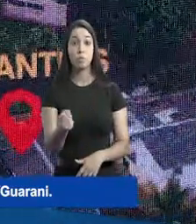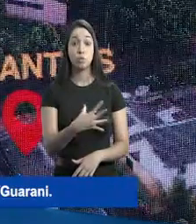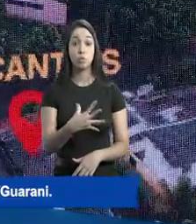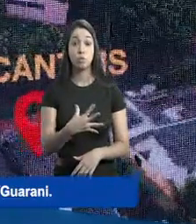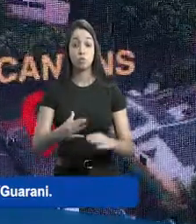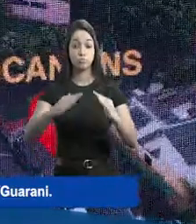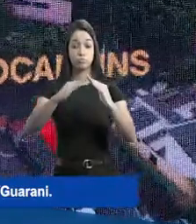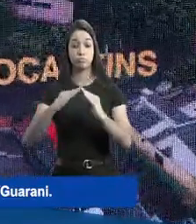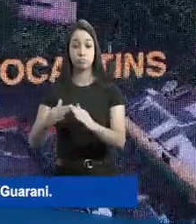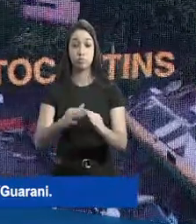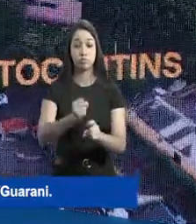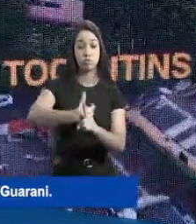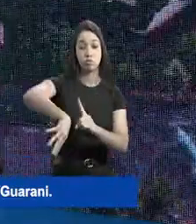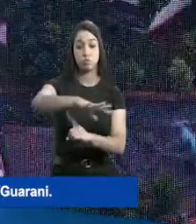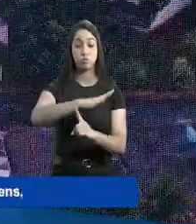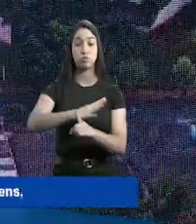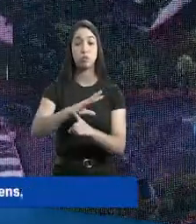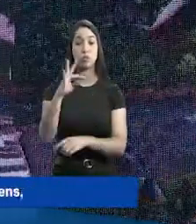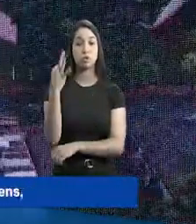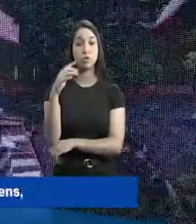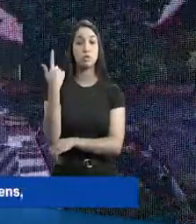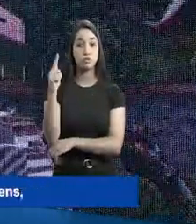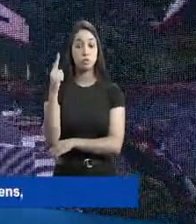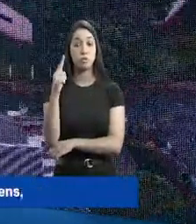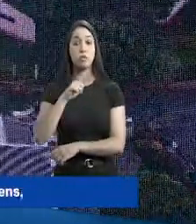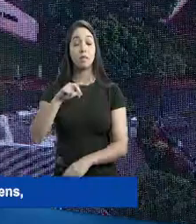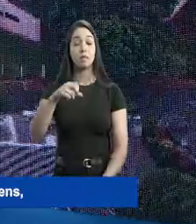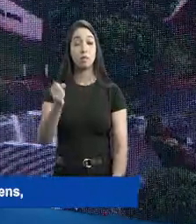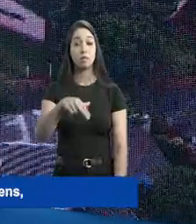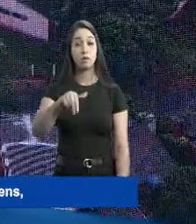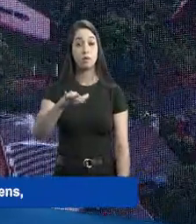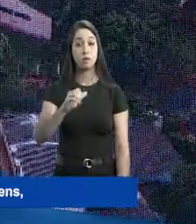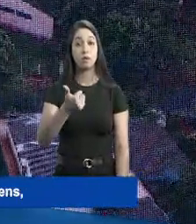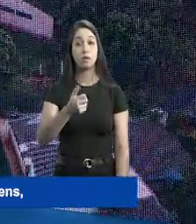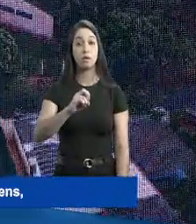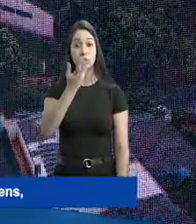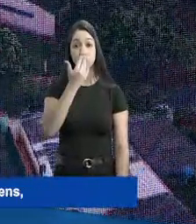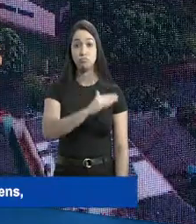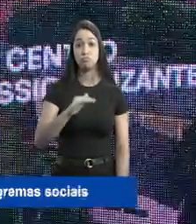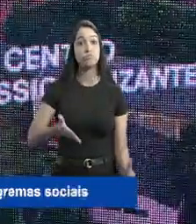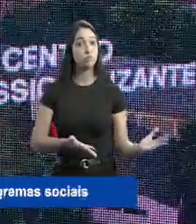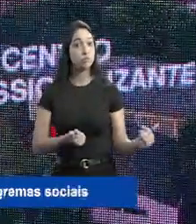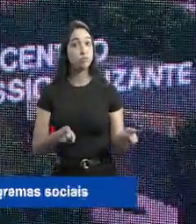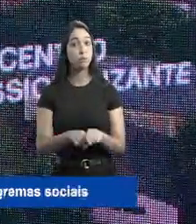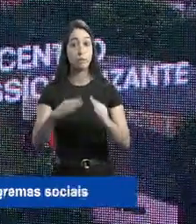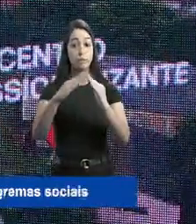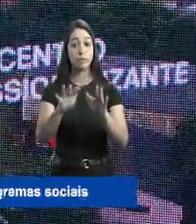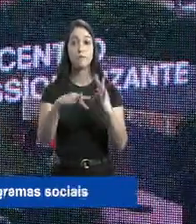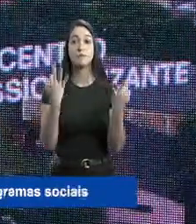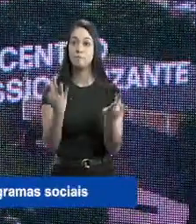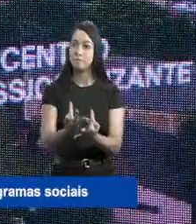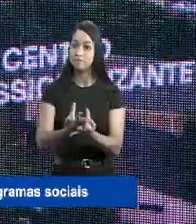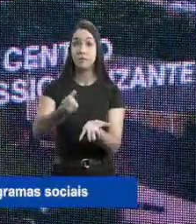novo complexo social do Tocantins Guarani. Teremos um NAICA para atender 150 crianças e jovens, mais uma casa da